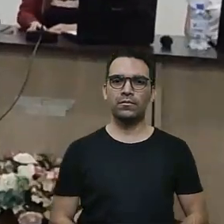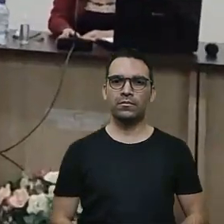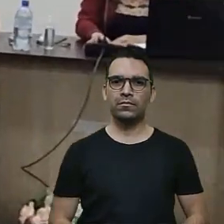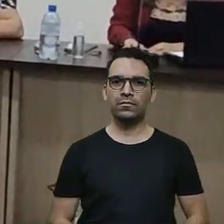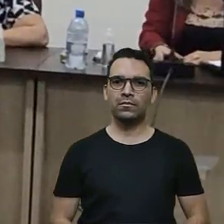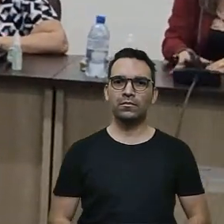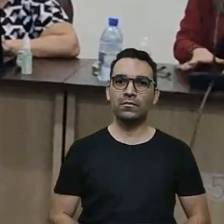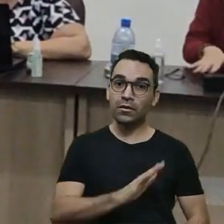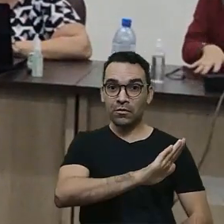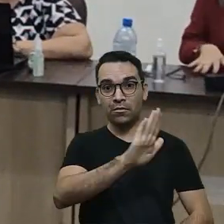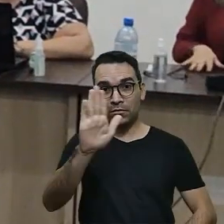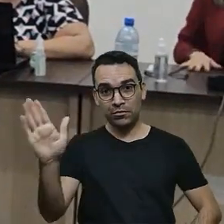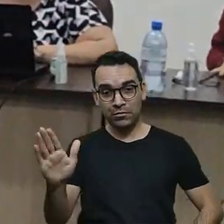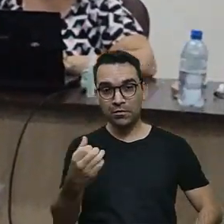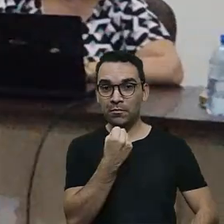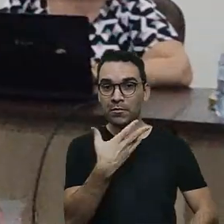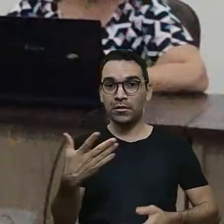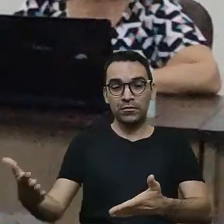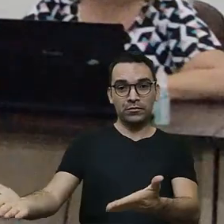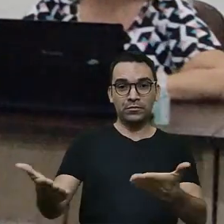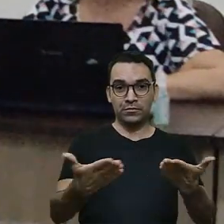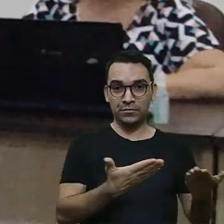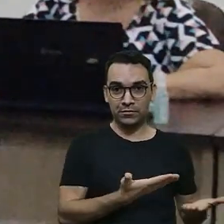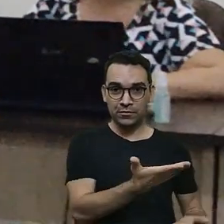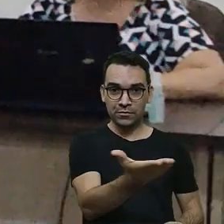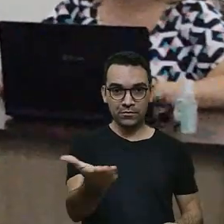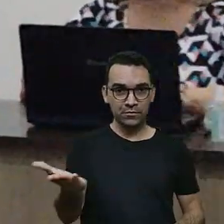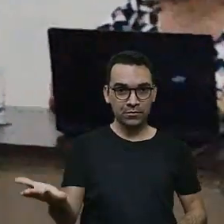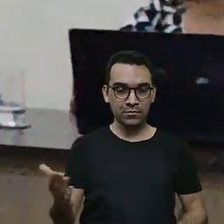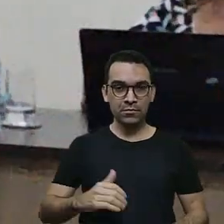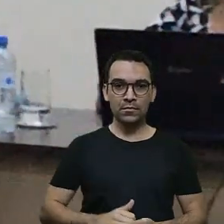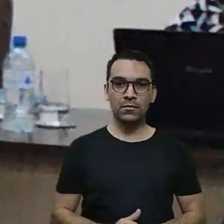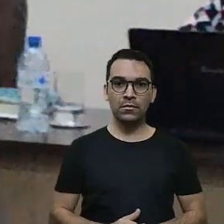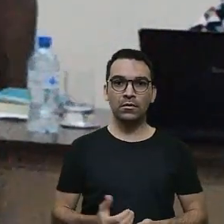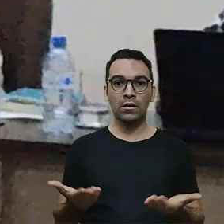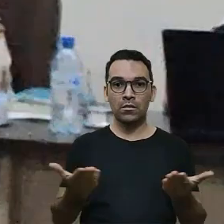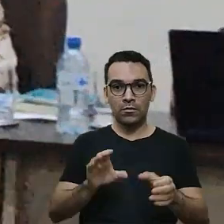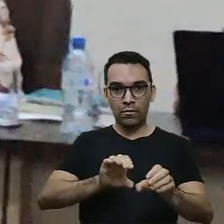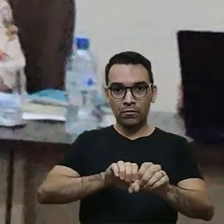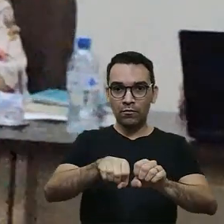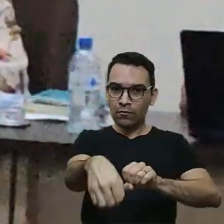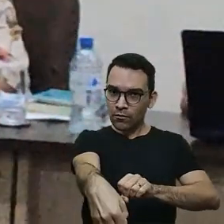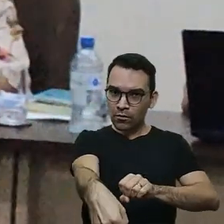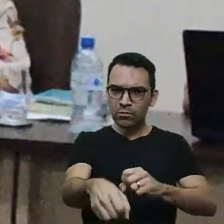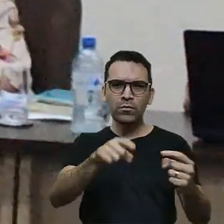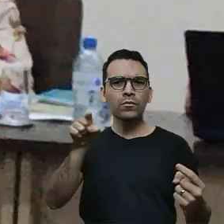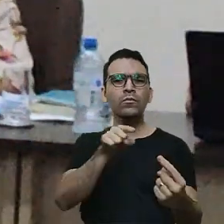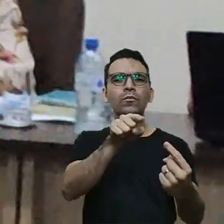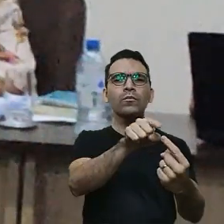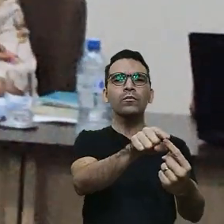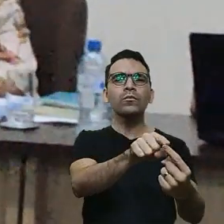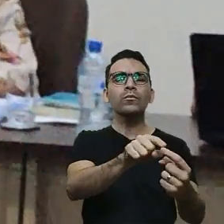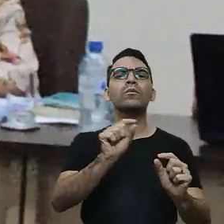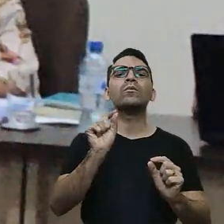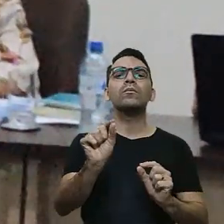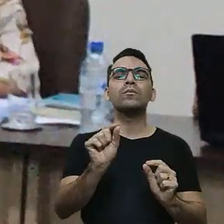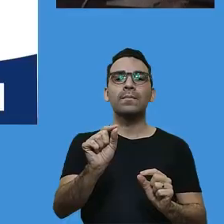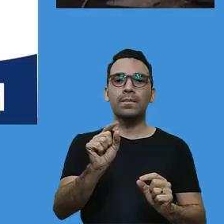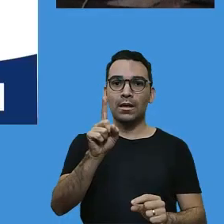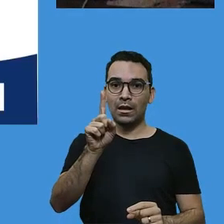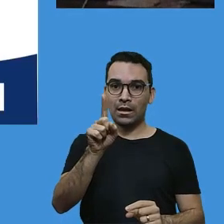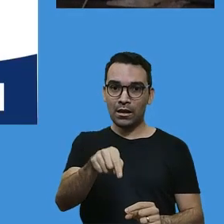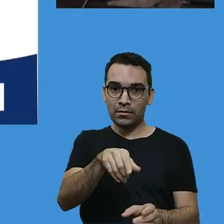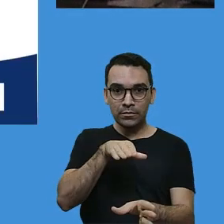Olá, sejam todos bem-vindos. Essa formação, ela tem como objetivo dar um